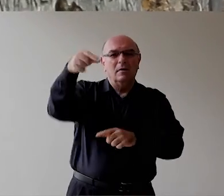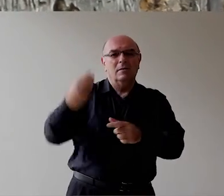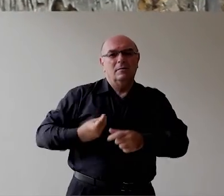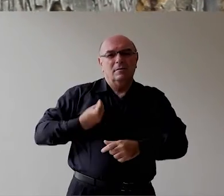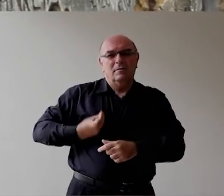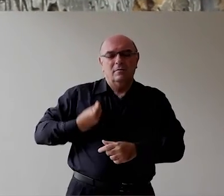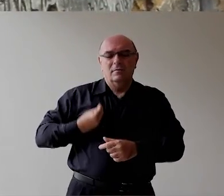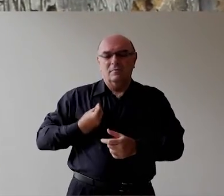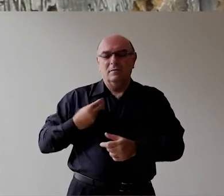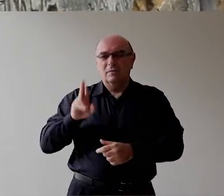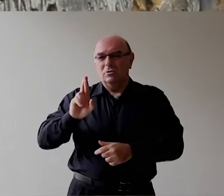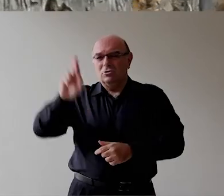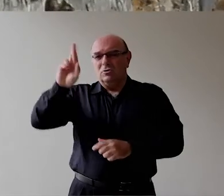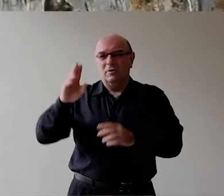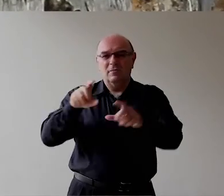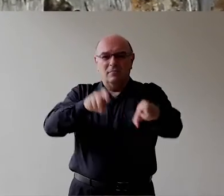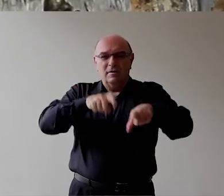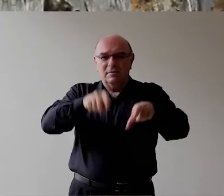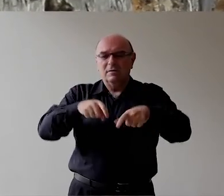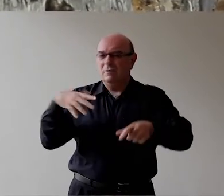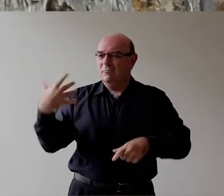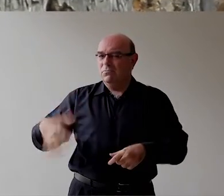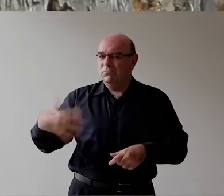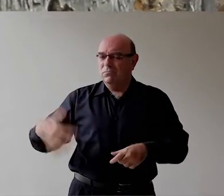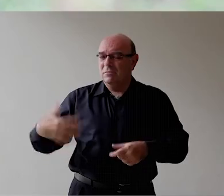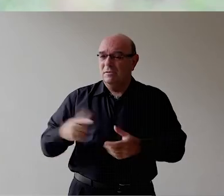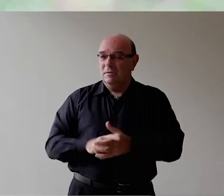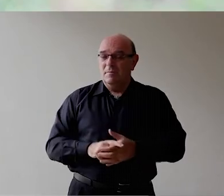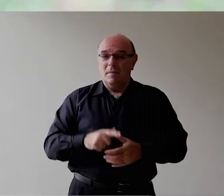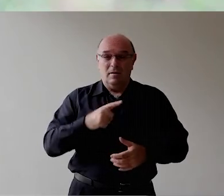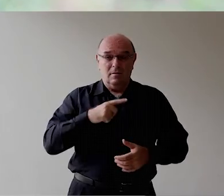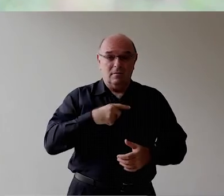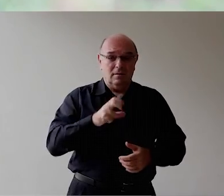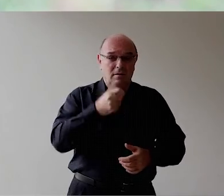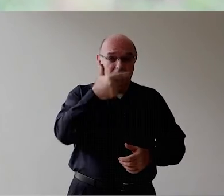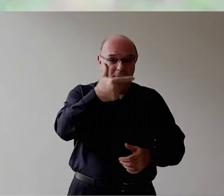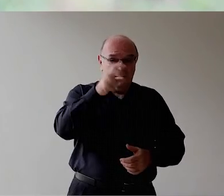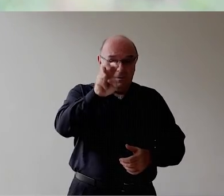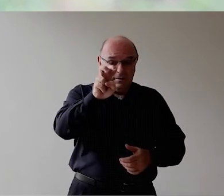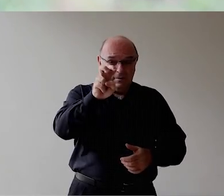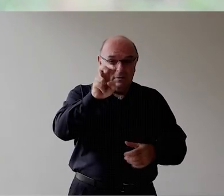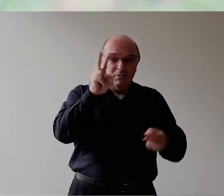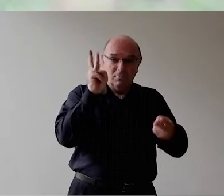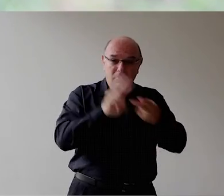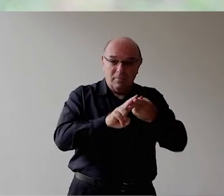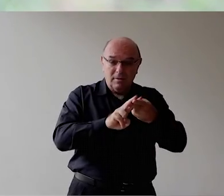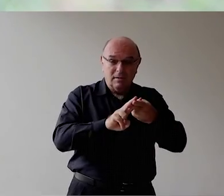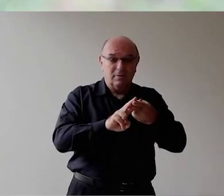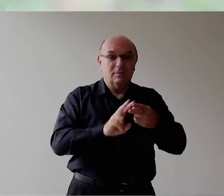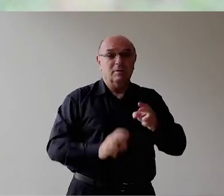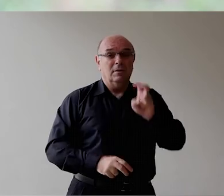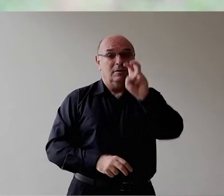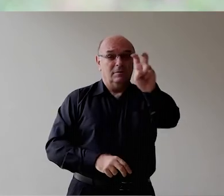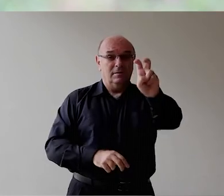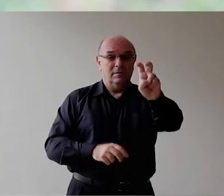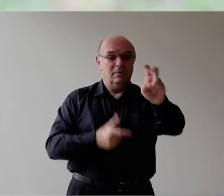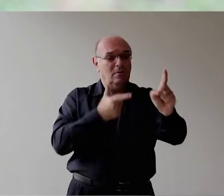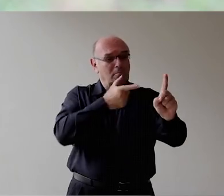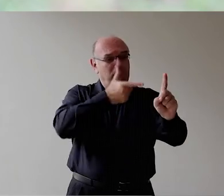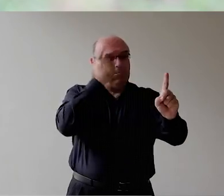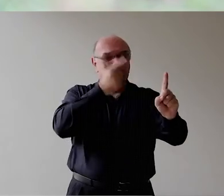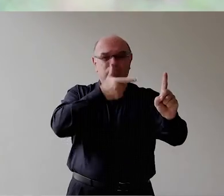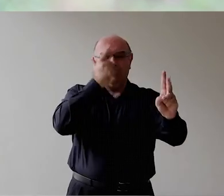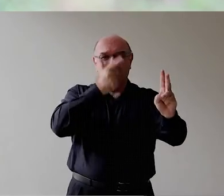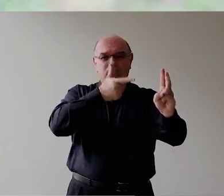Infelizmente Com 25 Presos Dos quais 5 foram executados 5 Entre